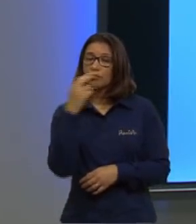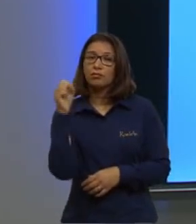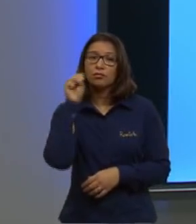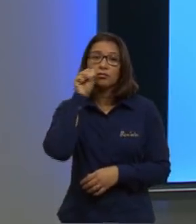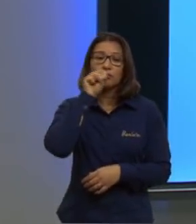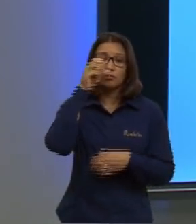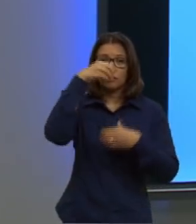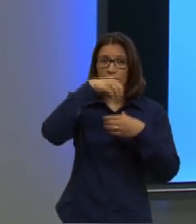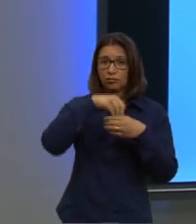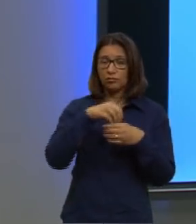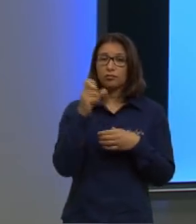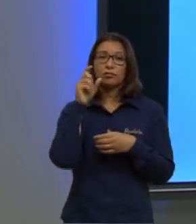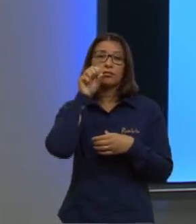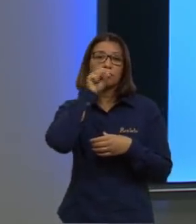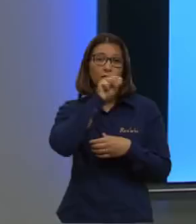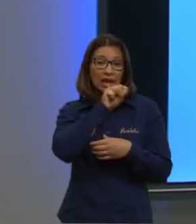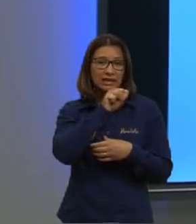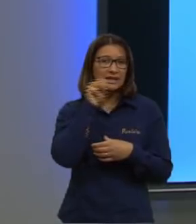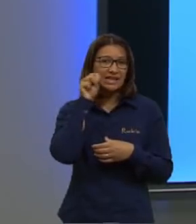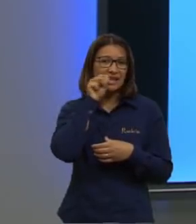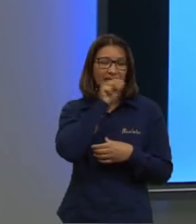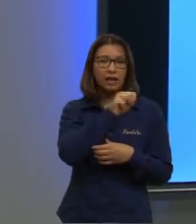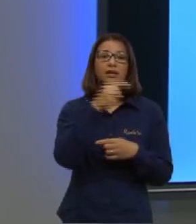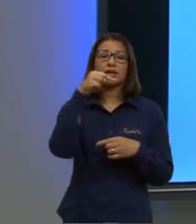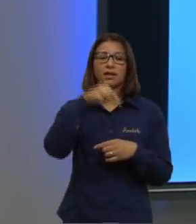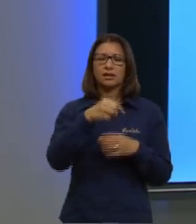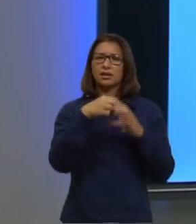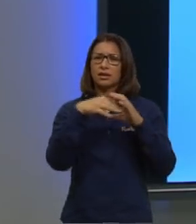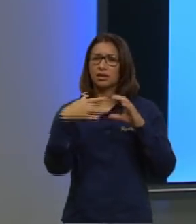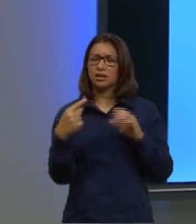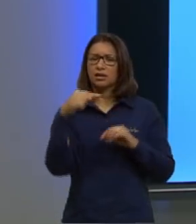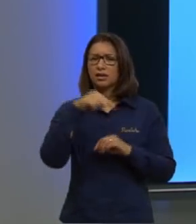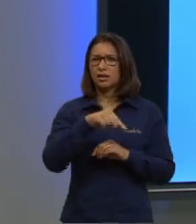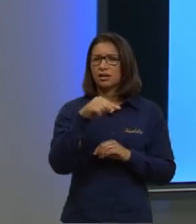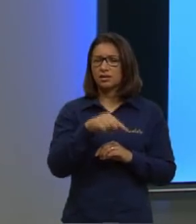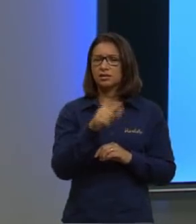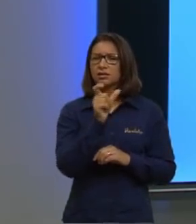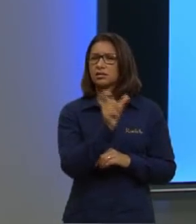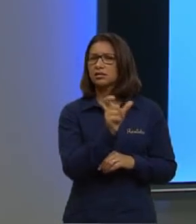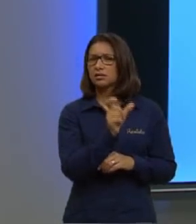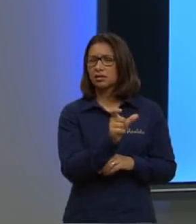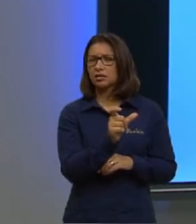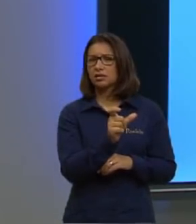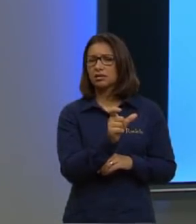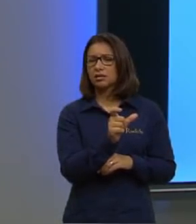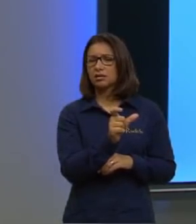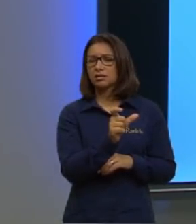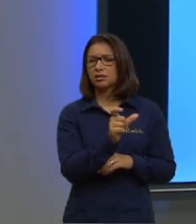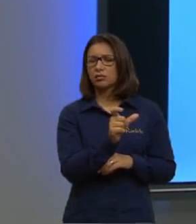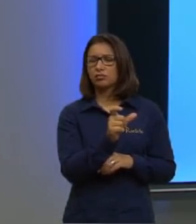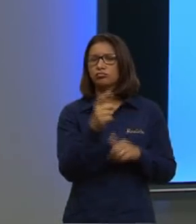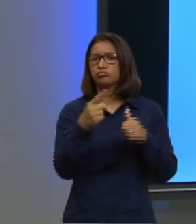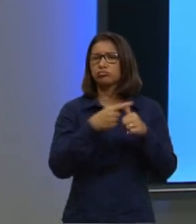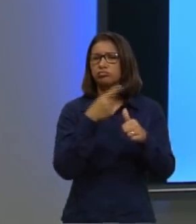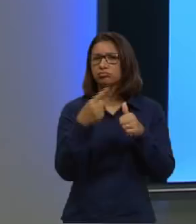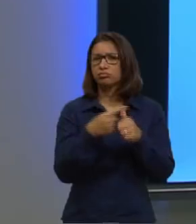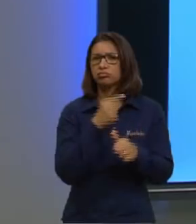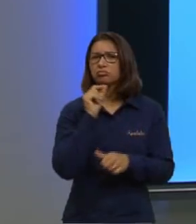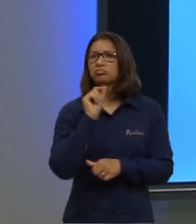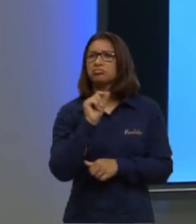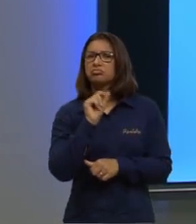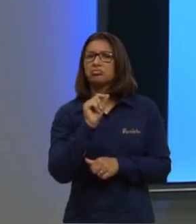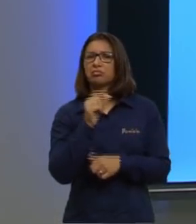Essa indicação deve-se ao fato de que os carotenoides são precursores de a